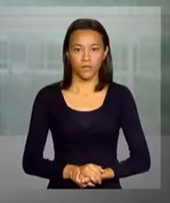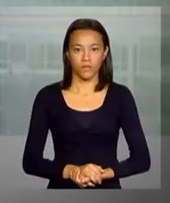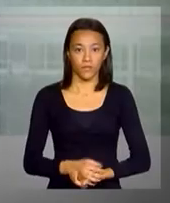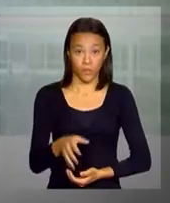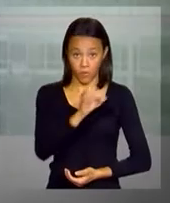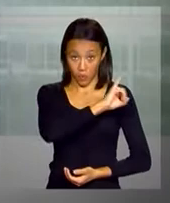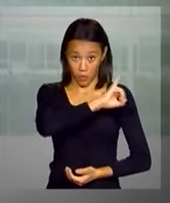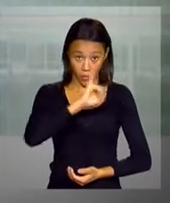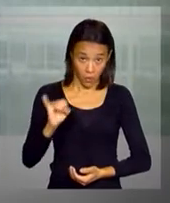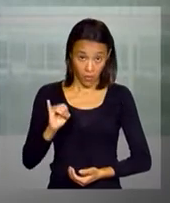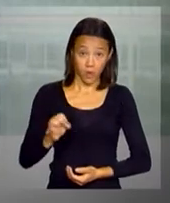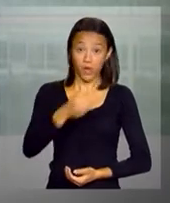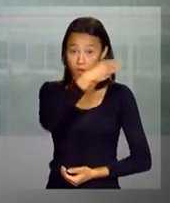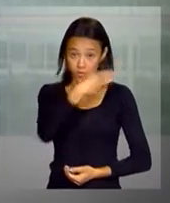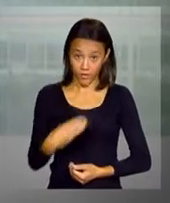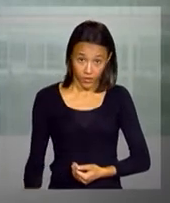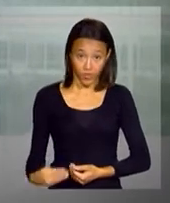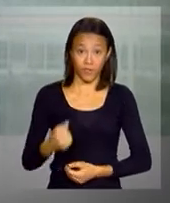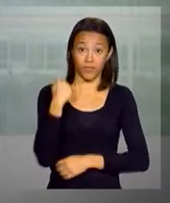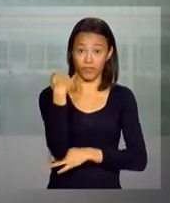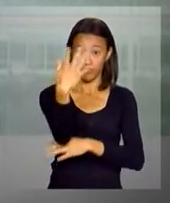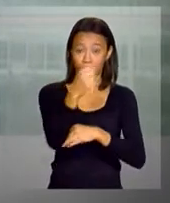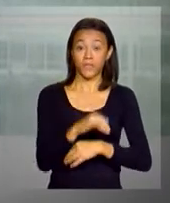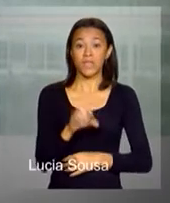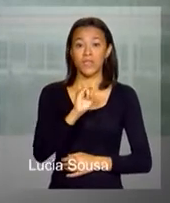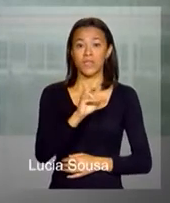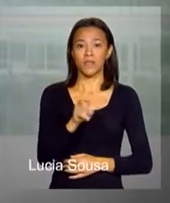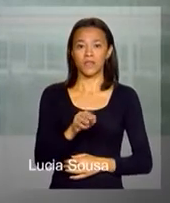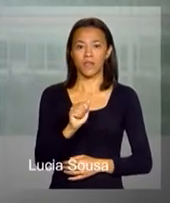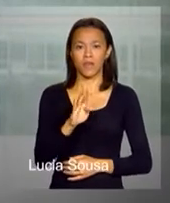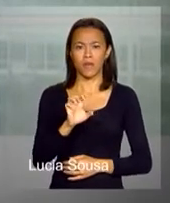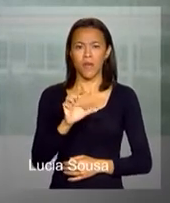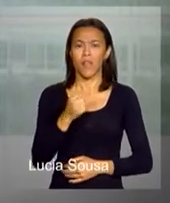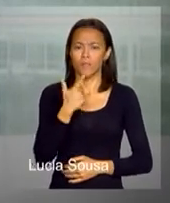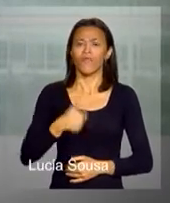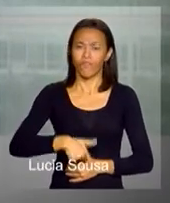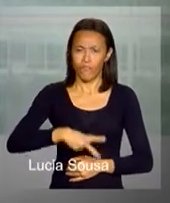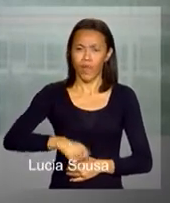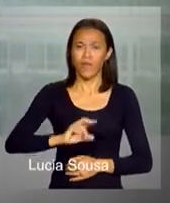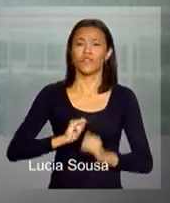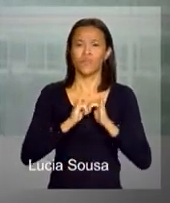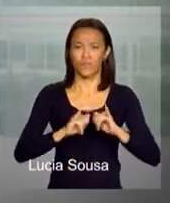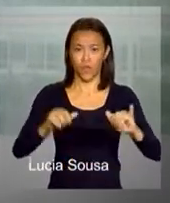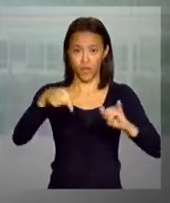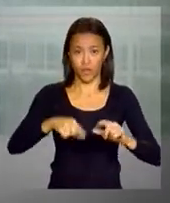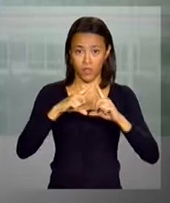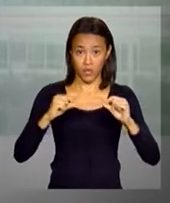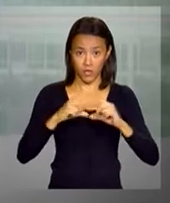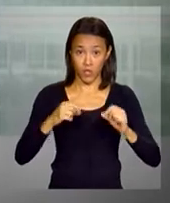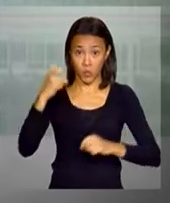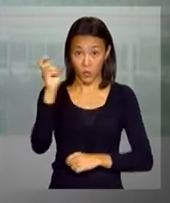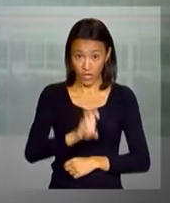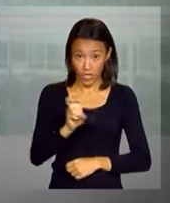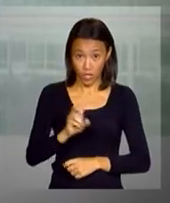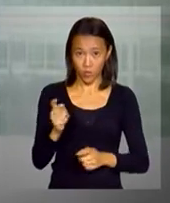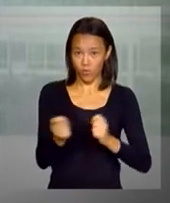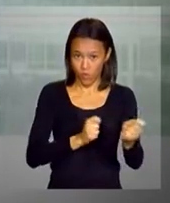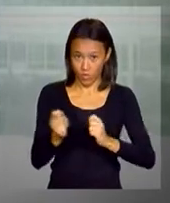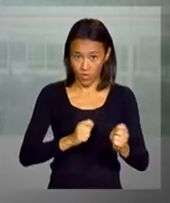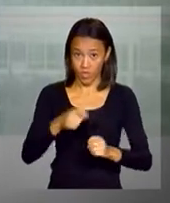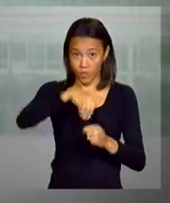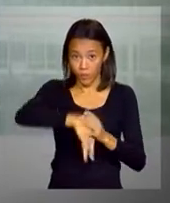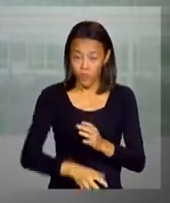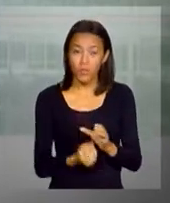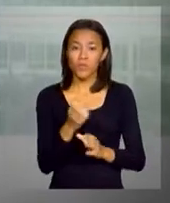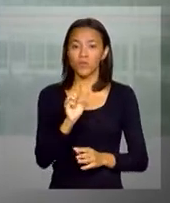Olá, a ministra do meio ambiente, Isabela Teixeira, divulga daqui a pouco em Brasília o quinto monitoramento do plantio de